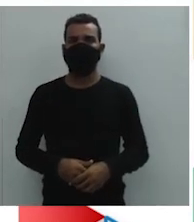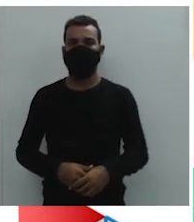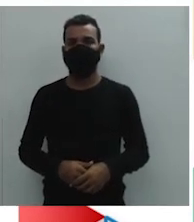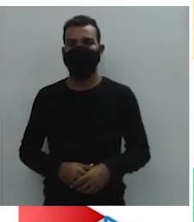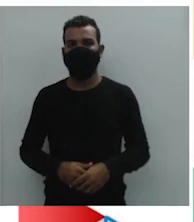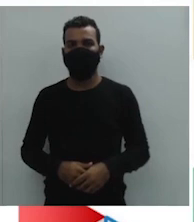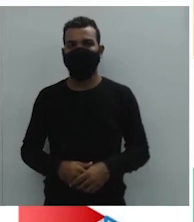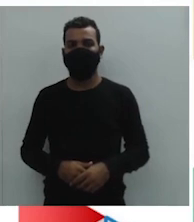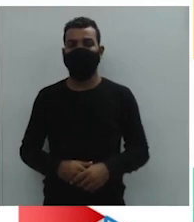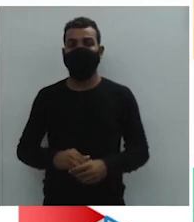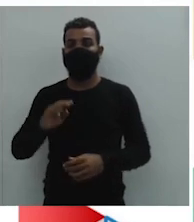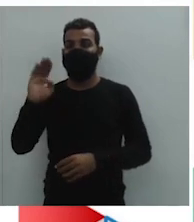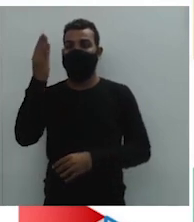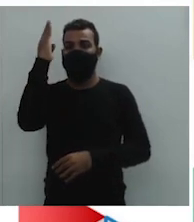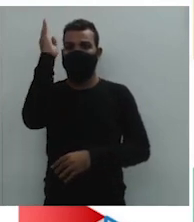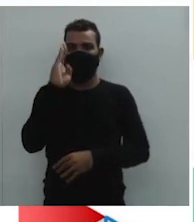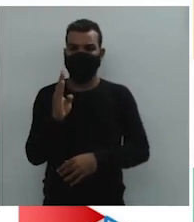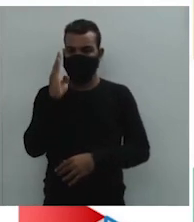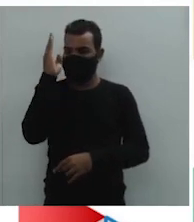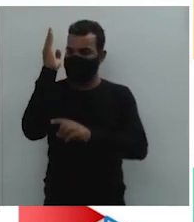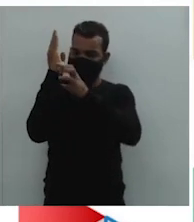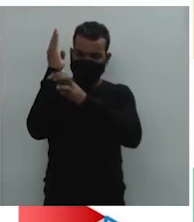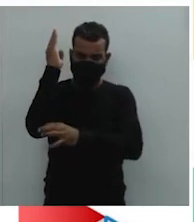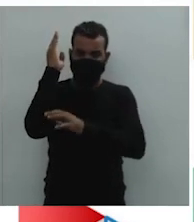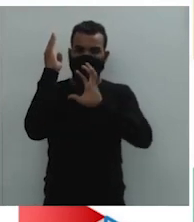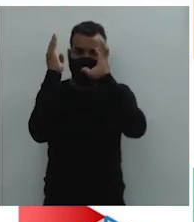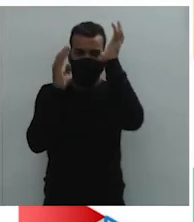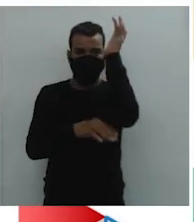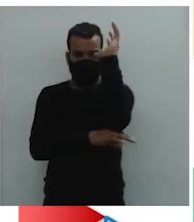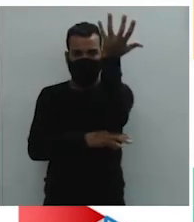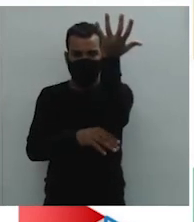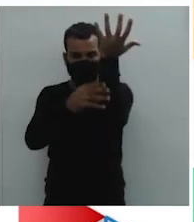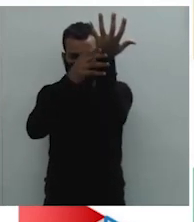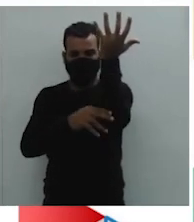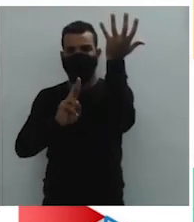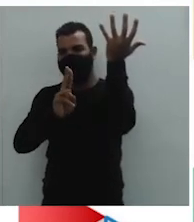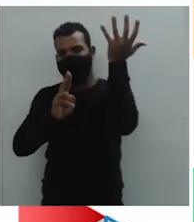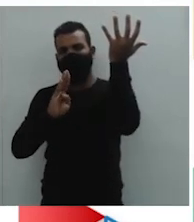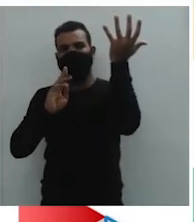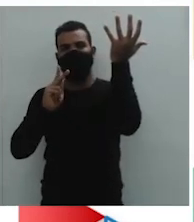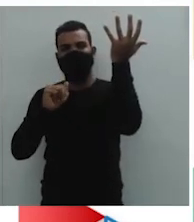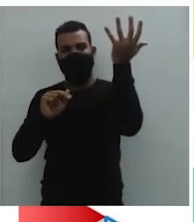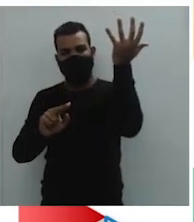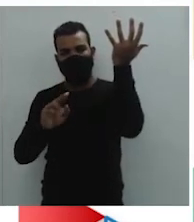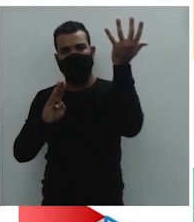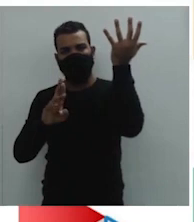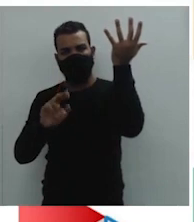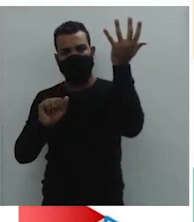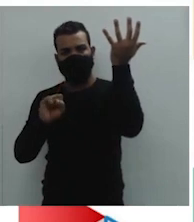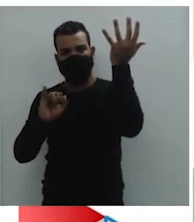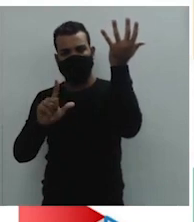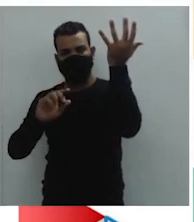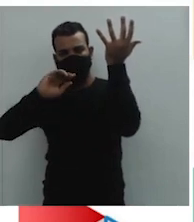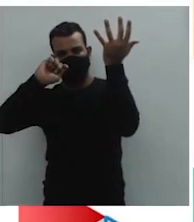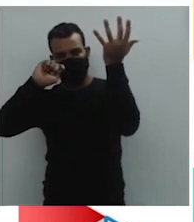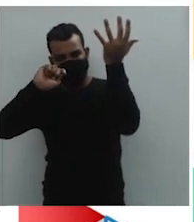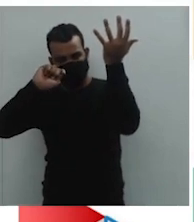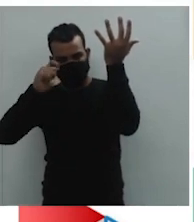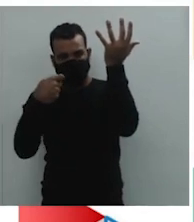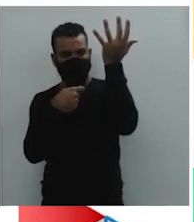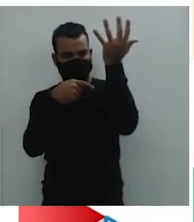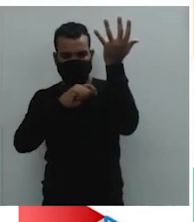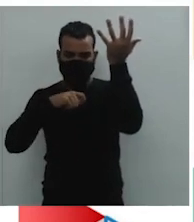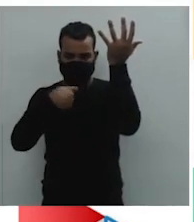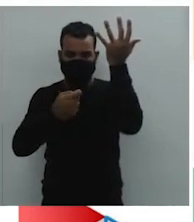não estimulou, certo? A ocupação do território brasileiro. Os portugueses, eles ficaram restritos somente